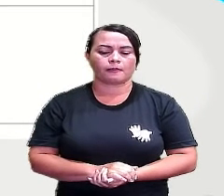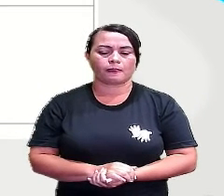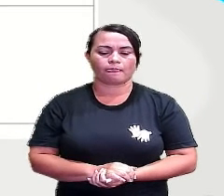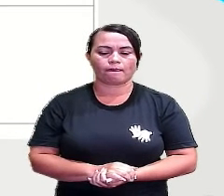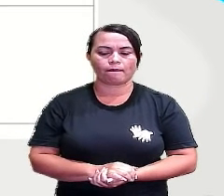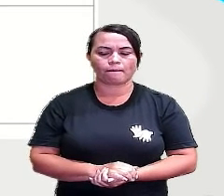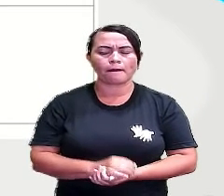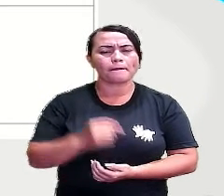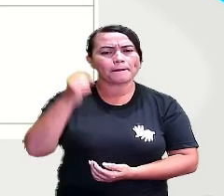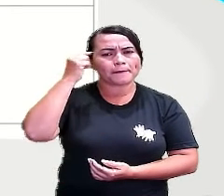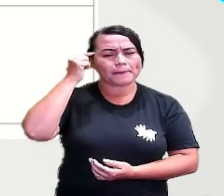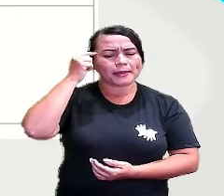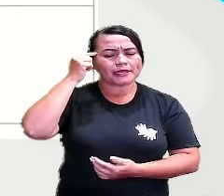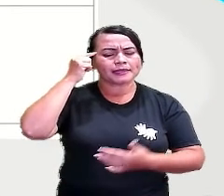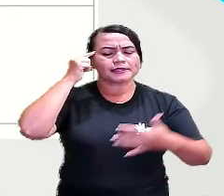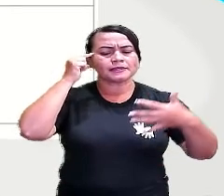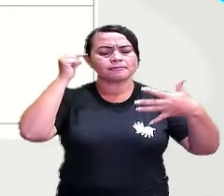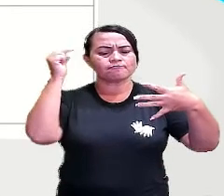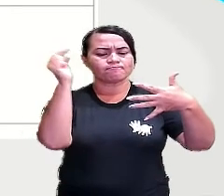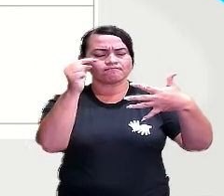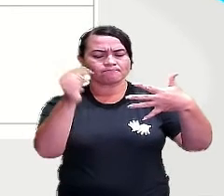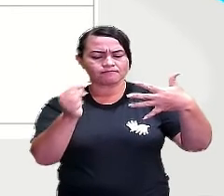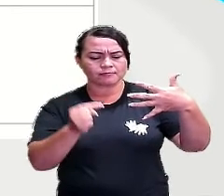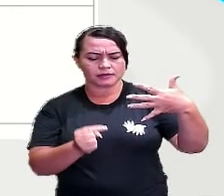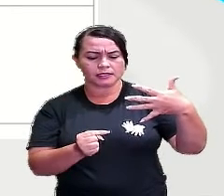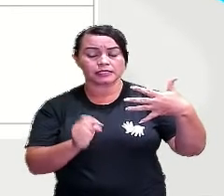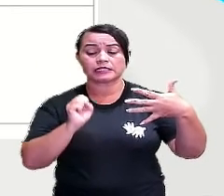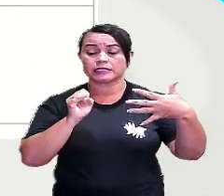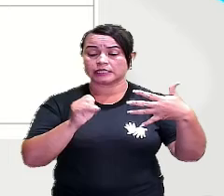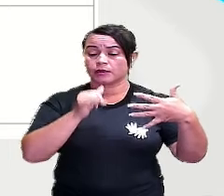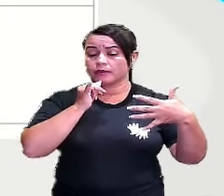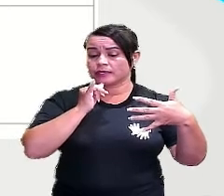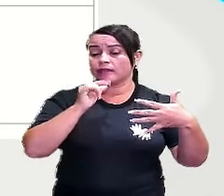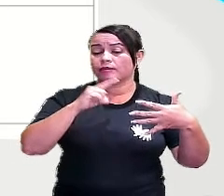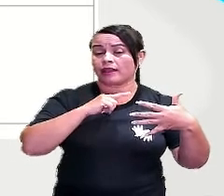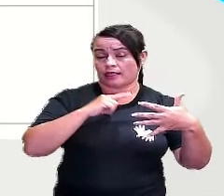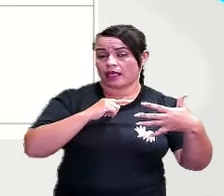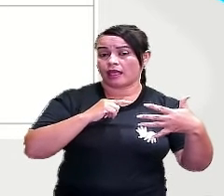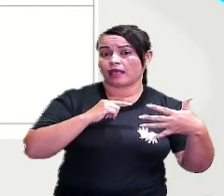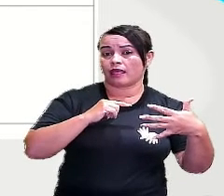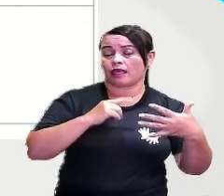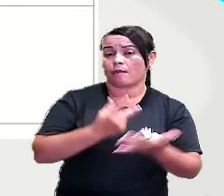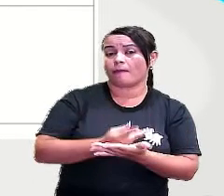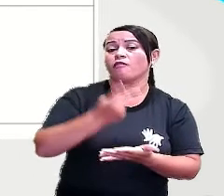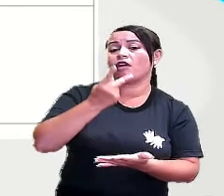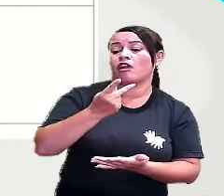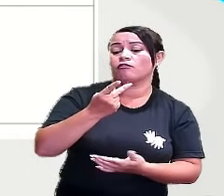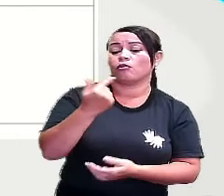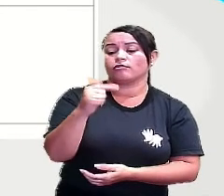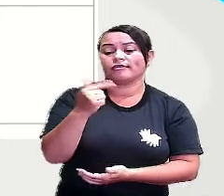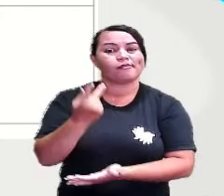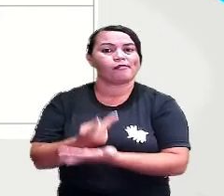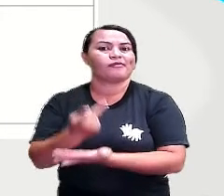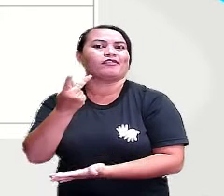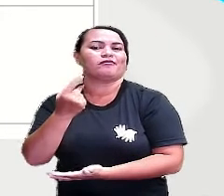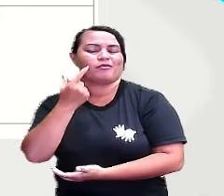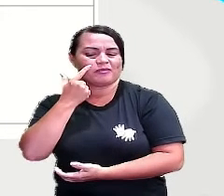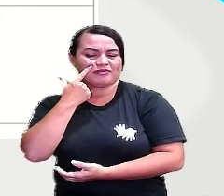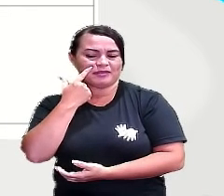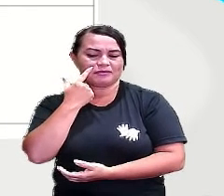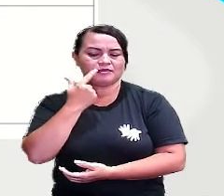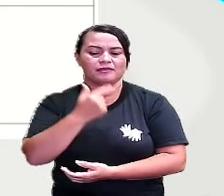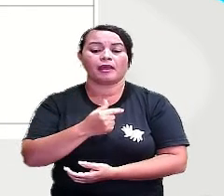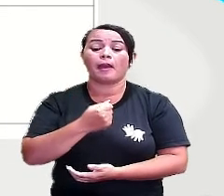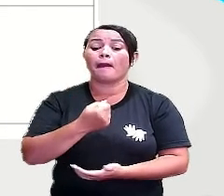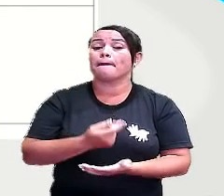pense em cada situação abaixo e diga se ela é provável ou improvável. Marcando um X na resposta. Lembrando